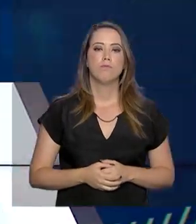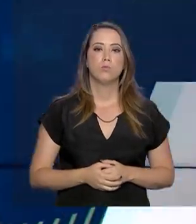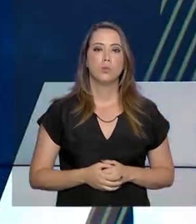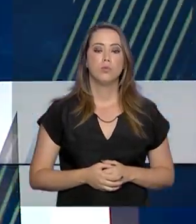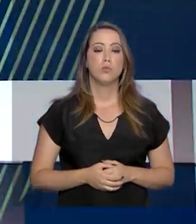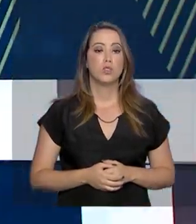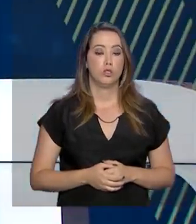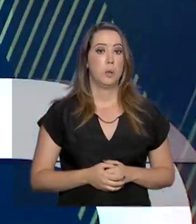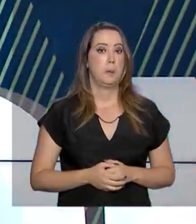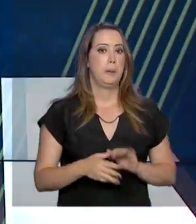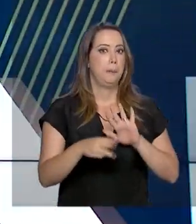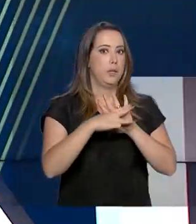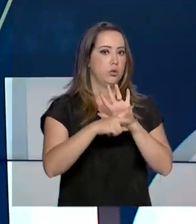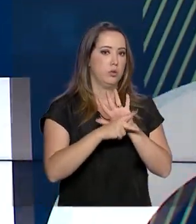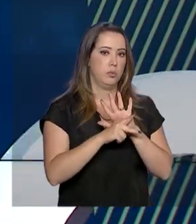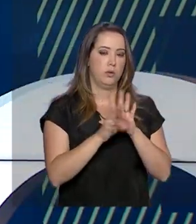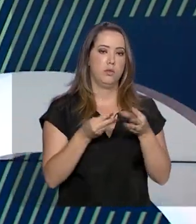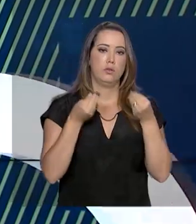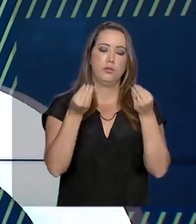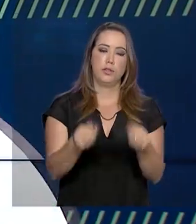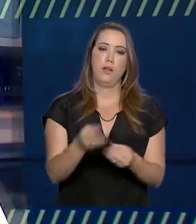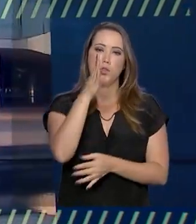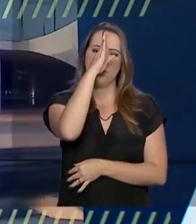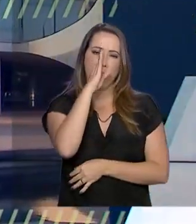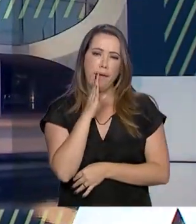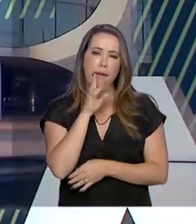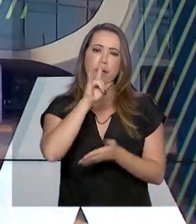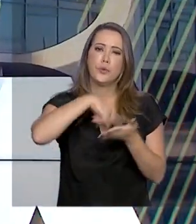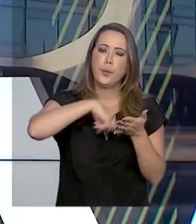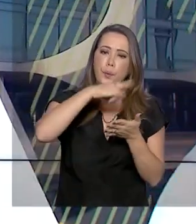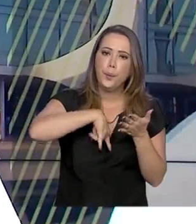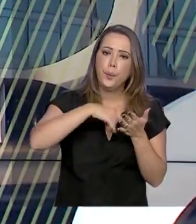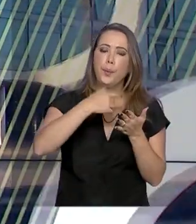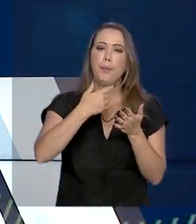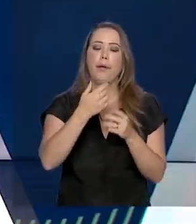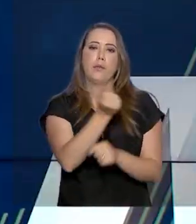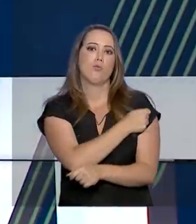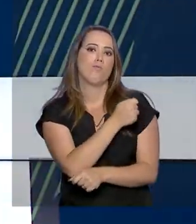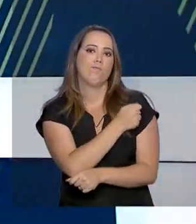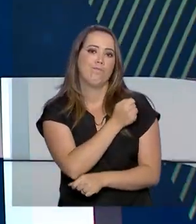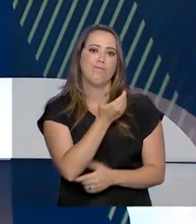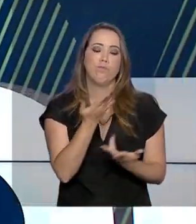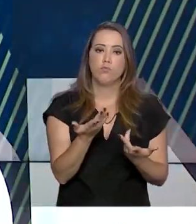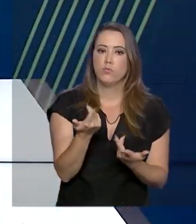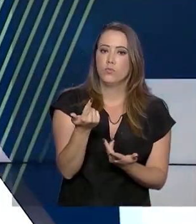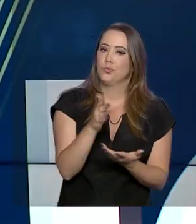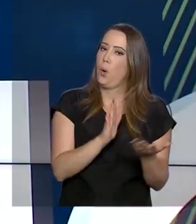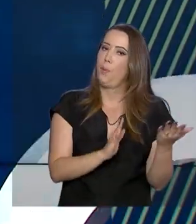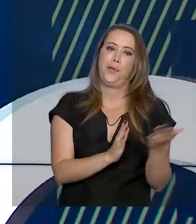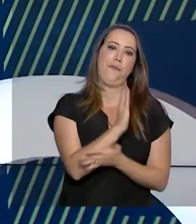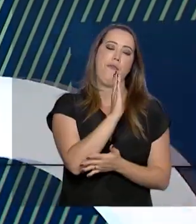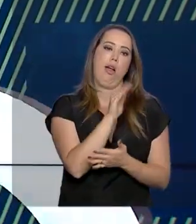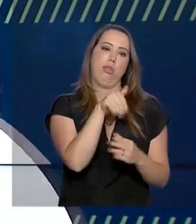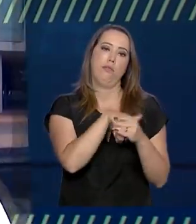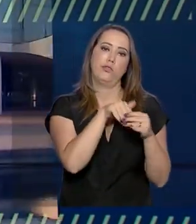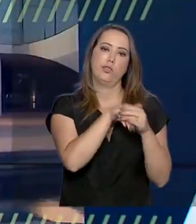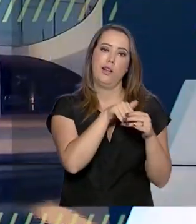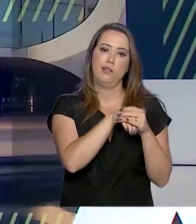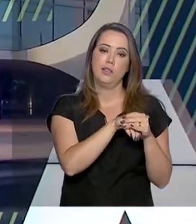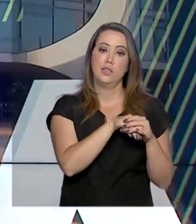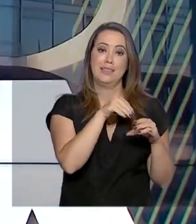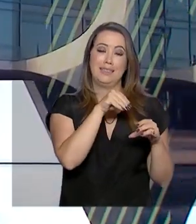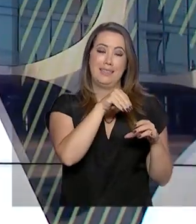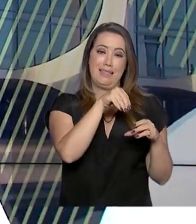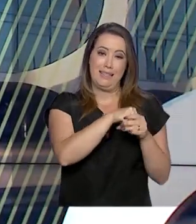A medida provisória que garantia gratuidade na emissão digital da carteirinha de estudante não foi votada dentro do prazo pelo